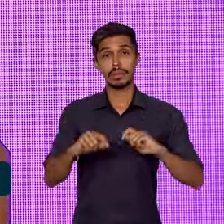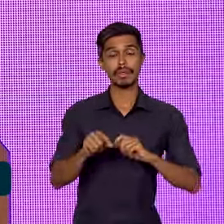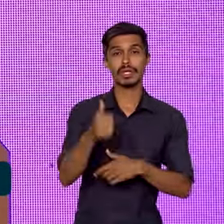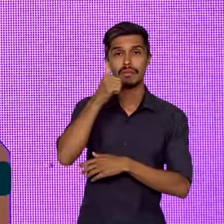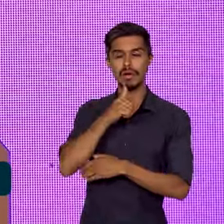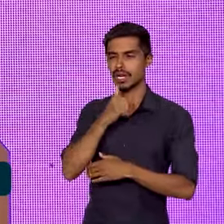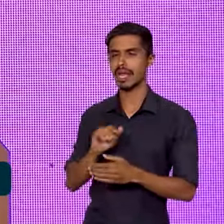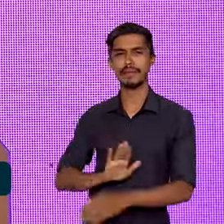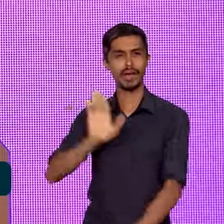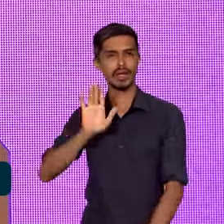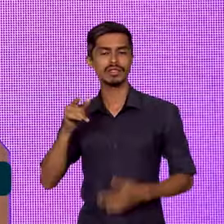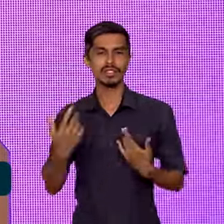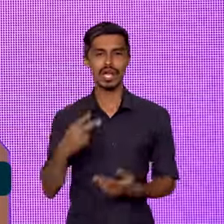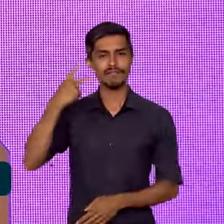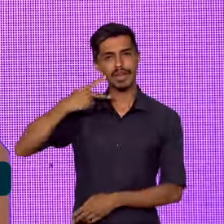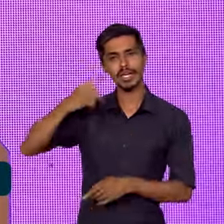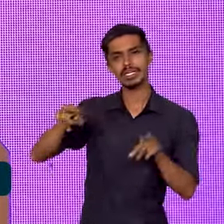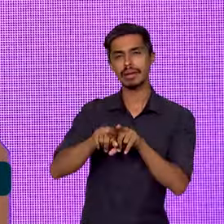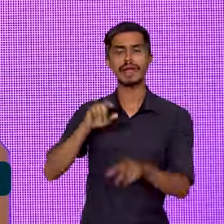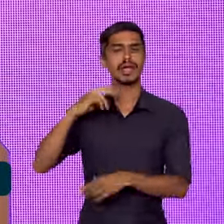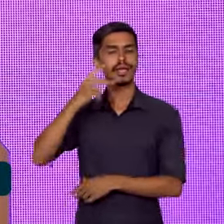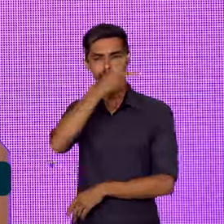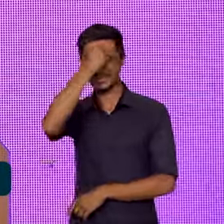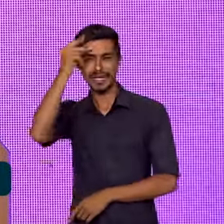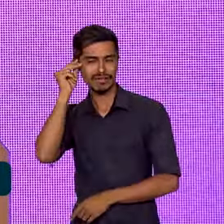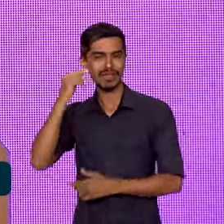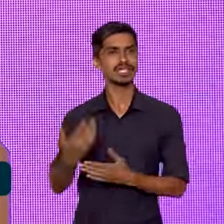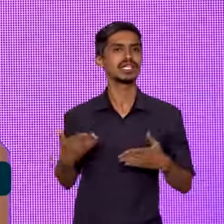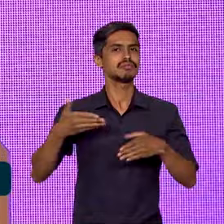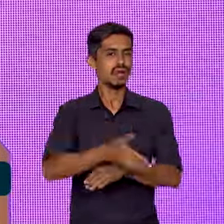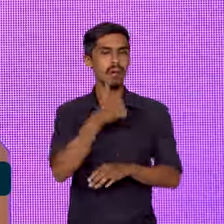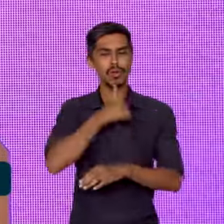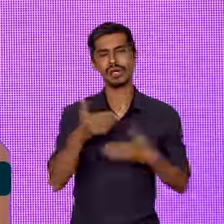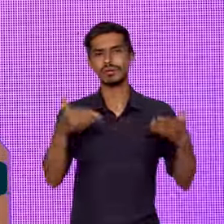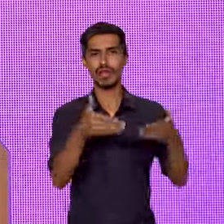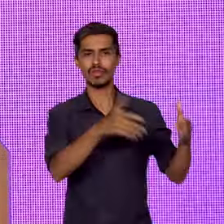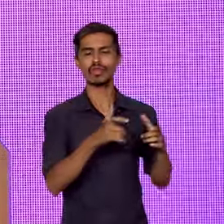se candidatem como vereadoras, prefeitas, e expandindo a atuação das mulheres nas cidades brasileiras. as cidades brasileiras, prefeitas,